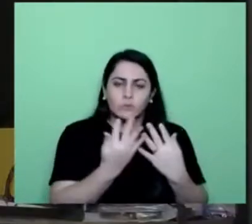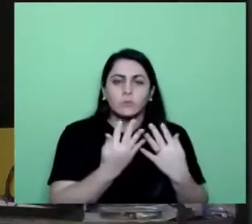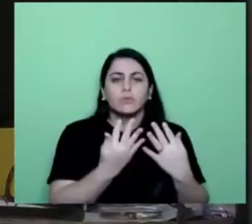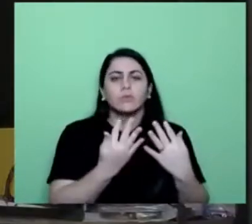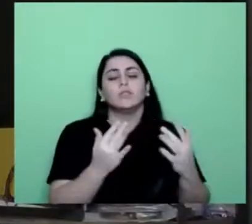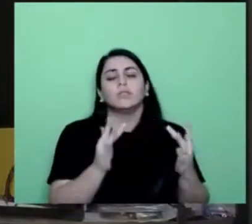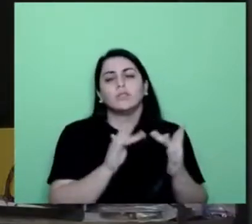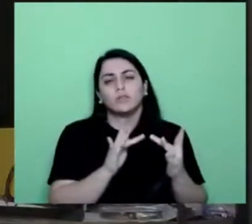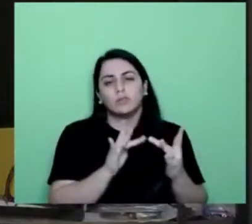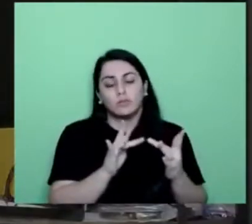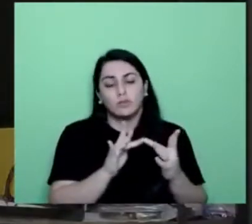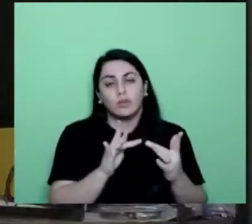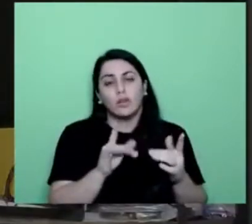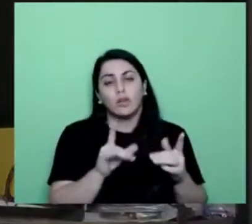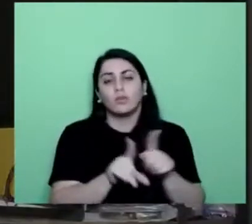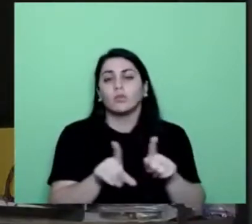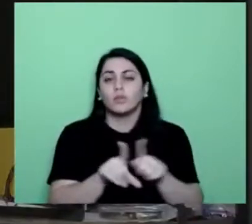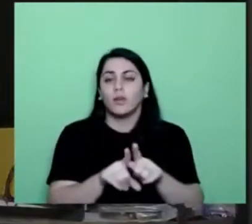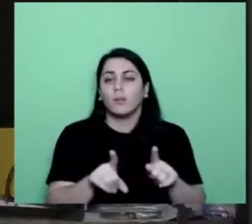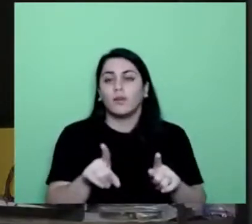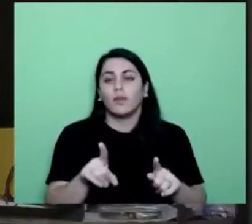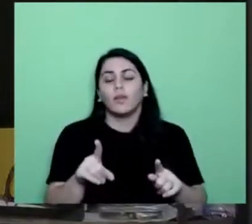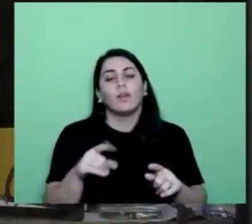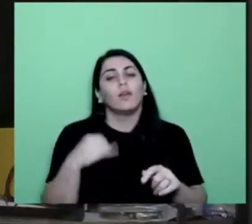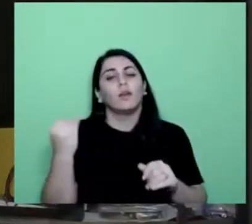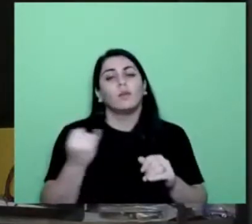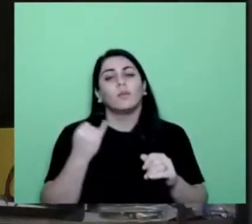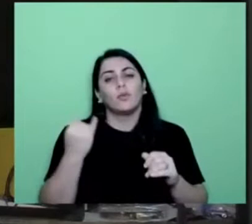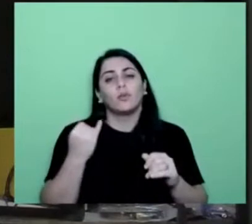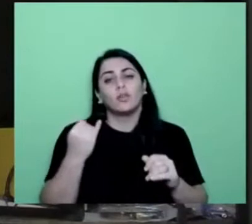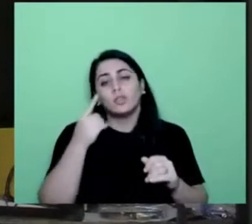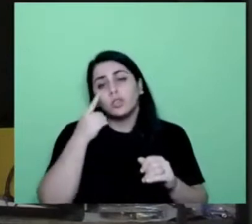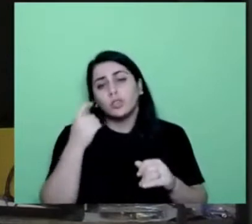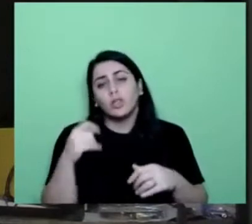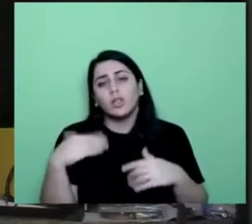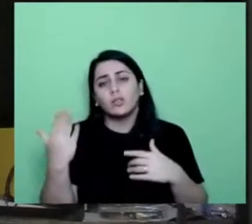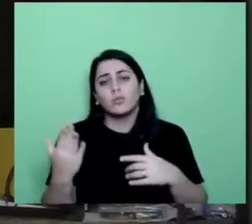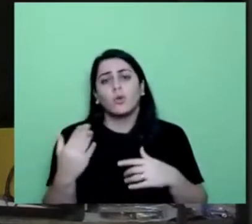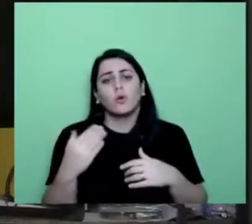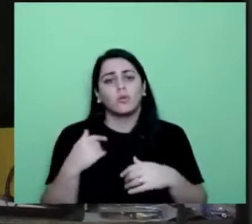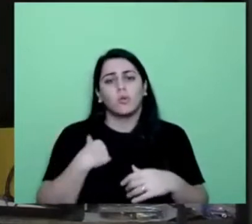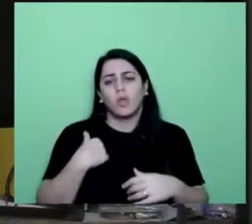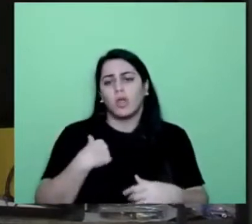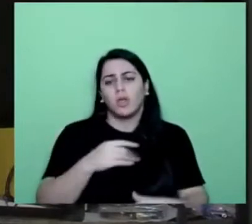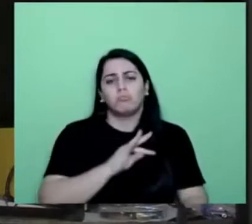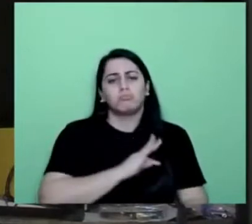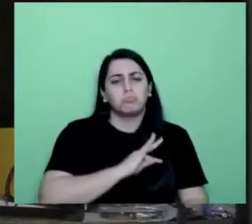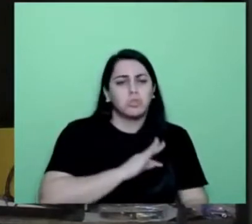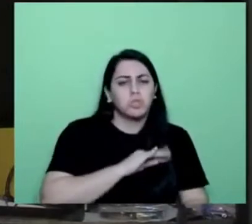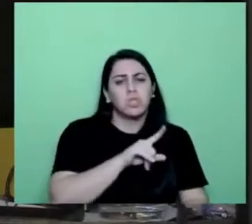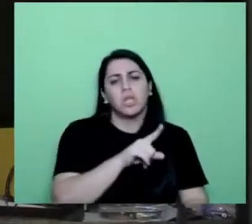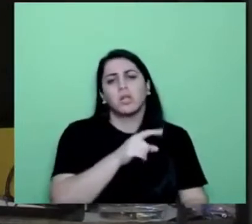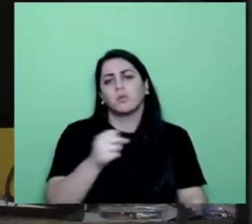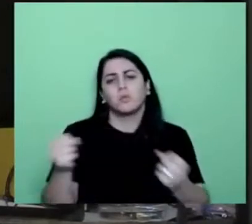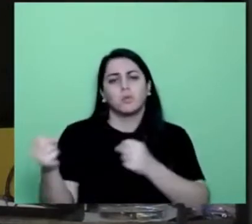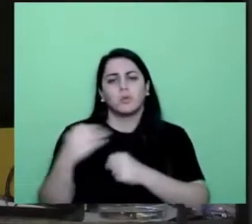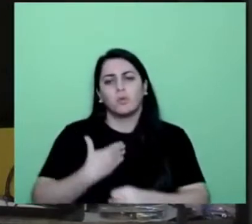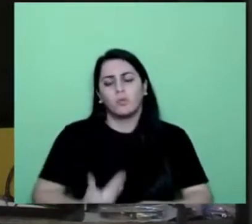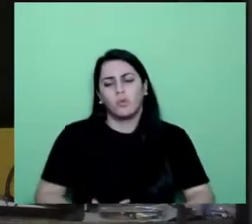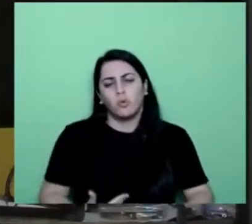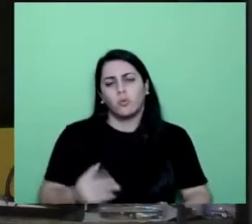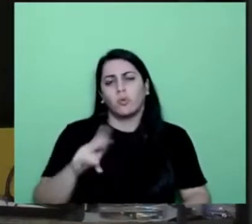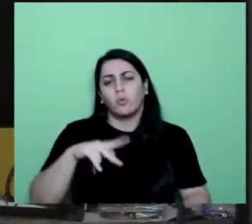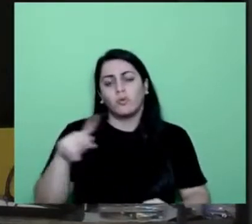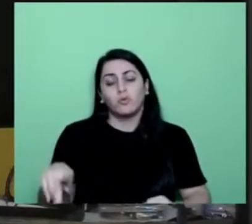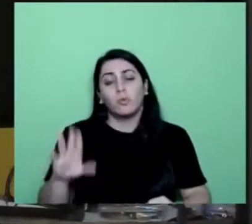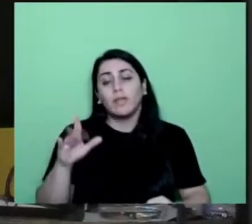acima de tudo, o superior interesse de quem? Não é meu, não é do técnico, não é do poder público, não é do educador. Da criança e